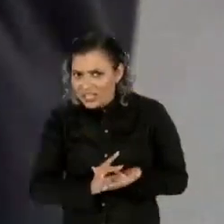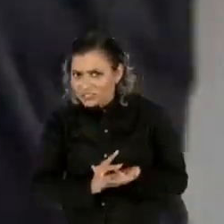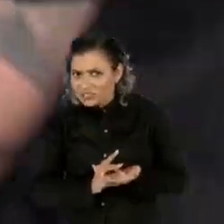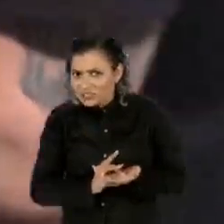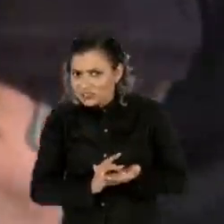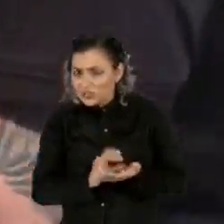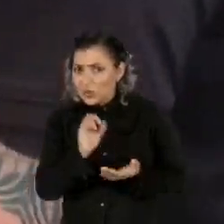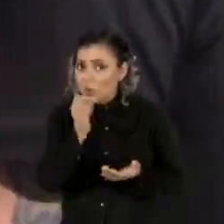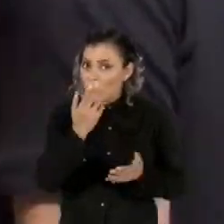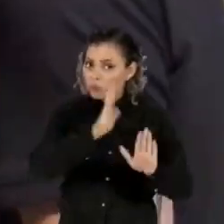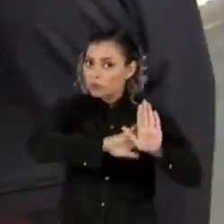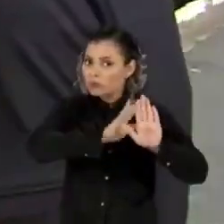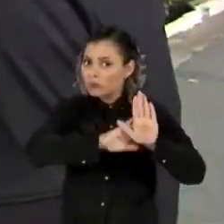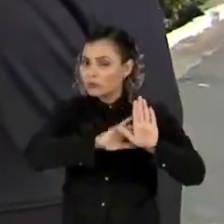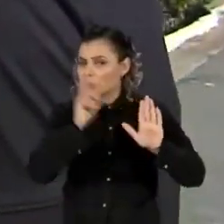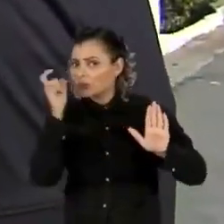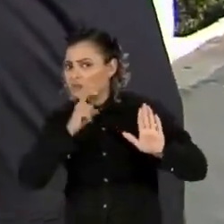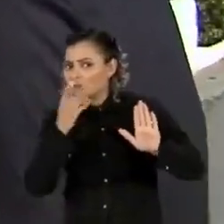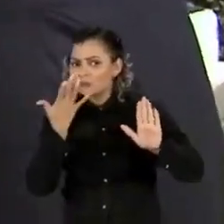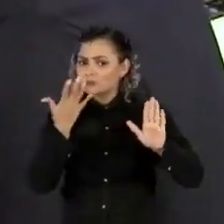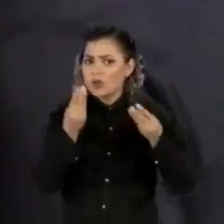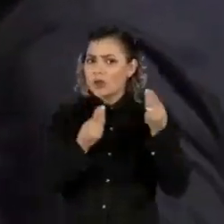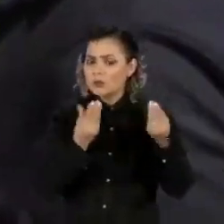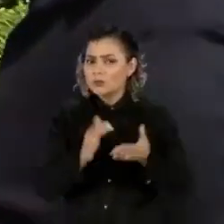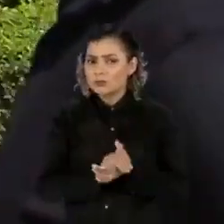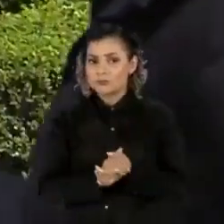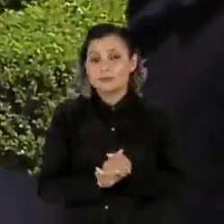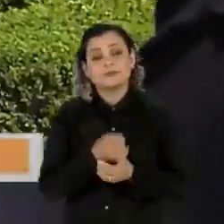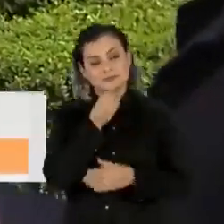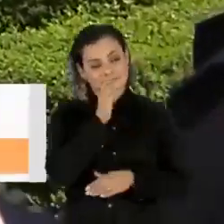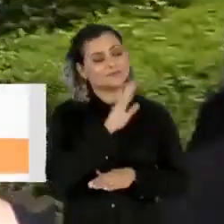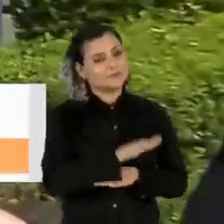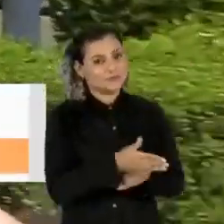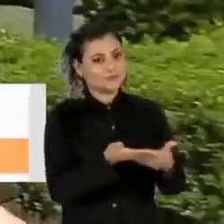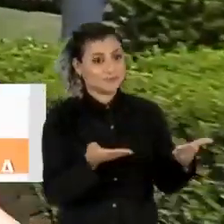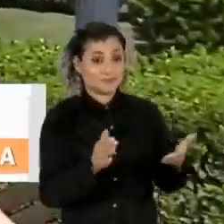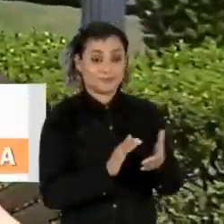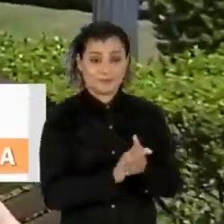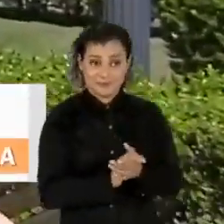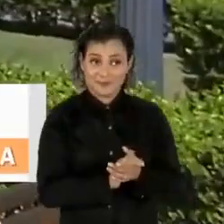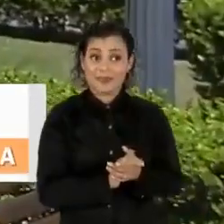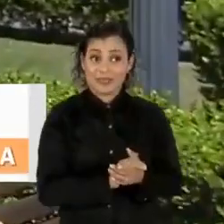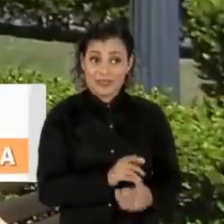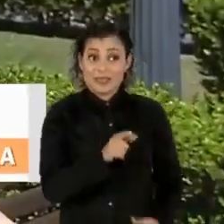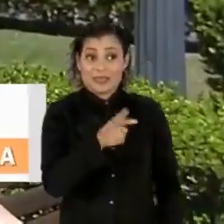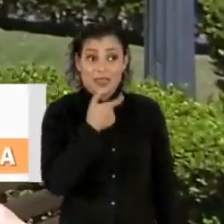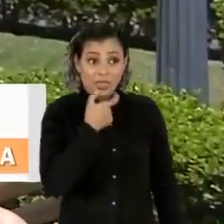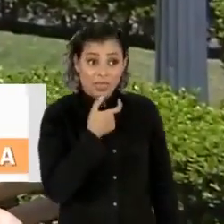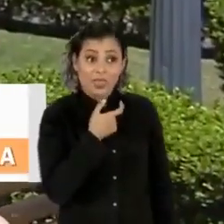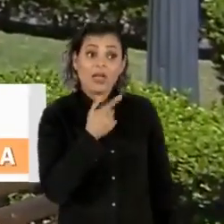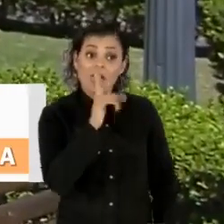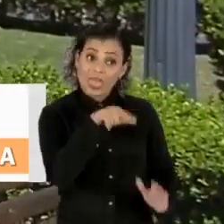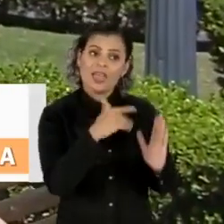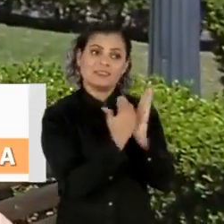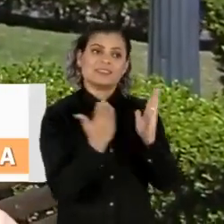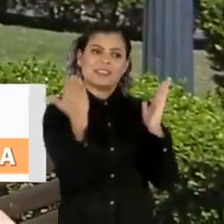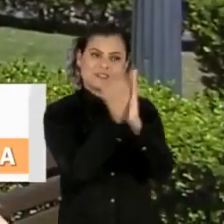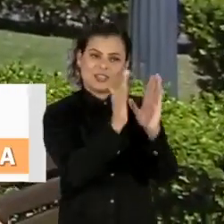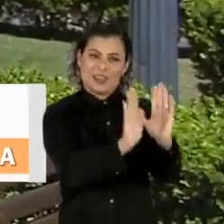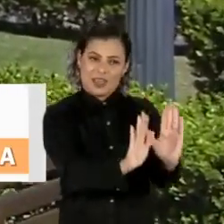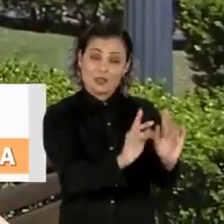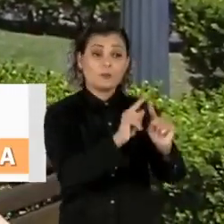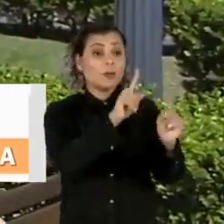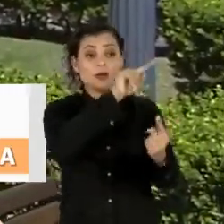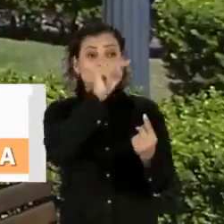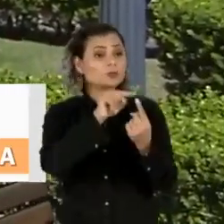ou tem um fundo de verdade? A gente tem que ponderar aí. Boa tarde. Boa tarde. Bom, essas afirmações são um pouco exageradas e o